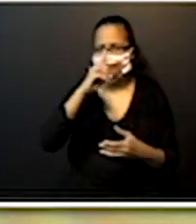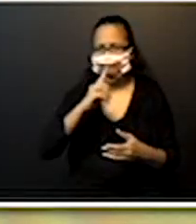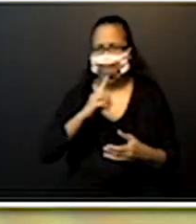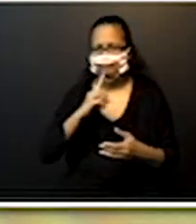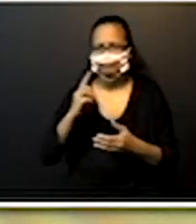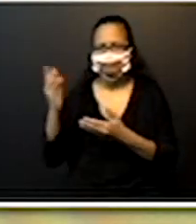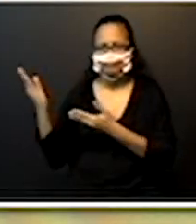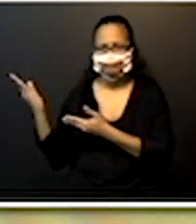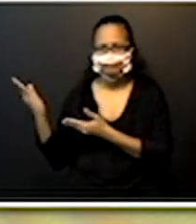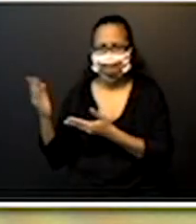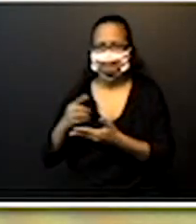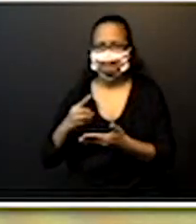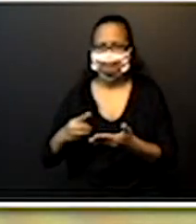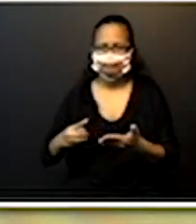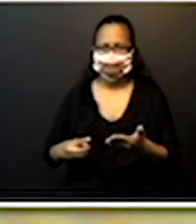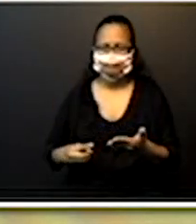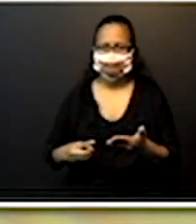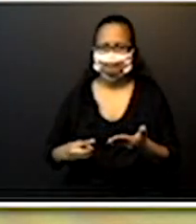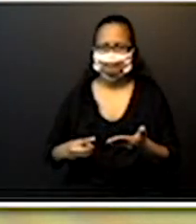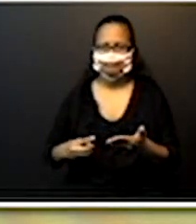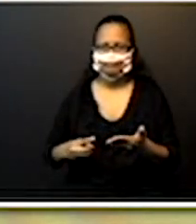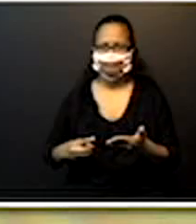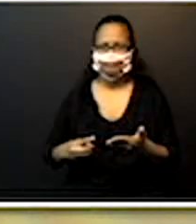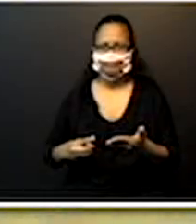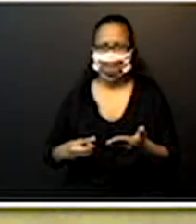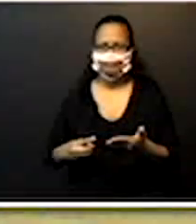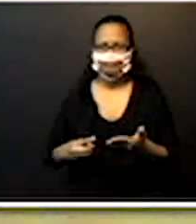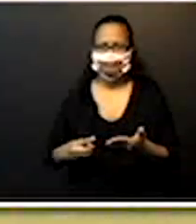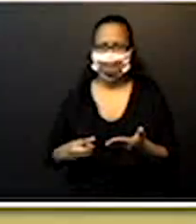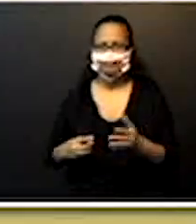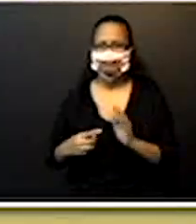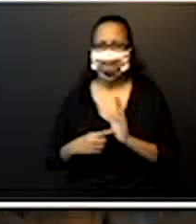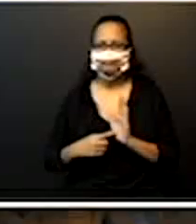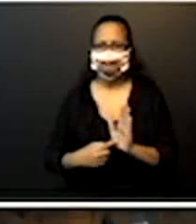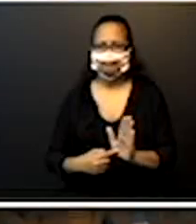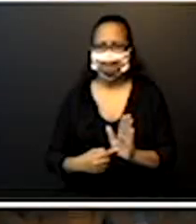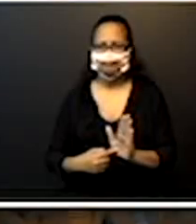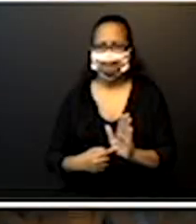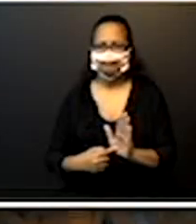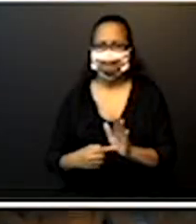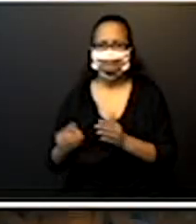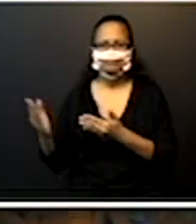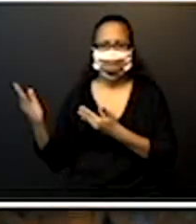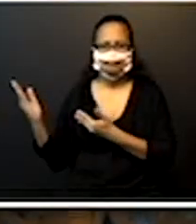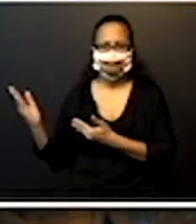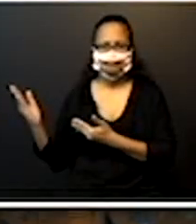destacado em amarelo. é nada mais do que isso que eu fiz aqui na lousa.